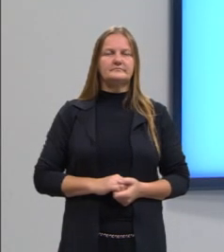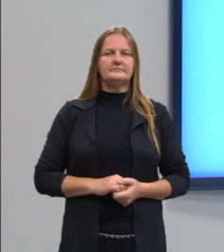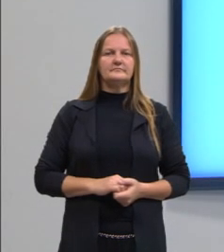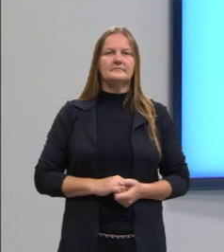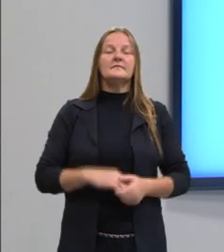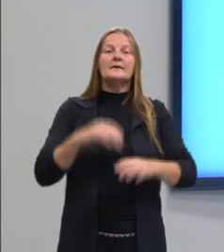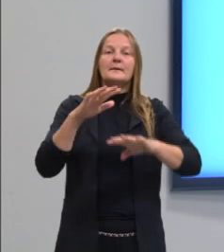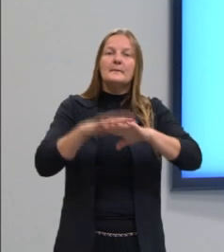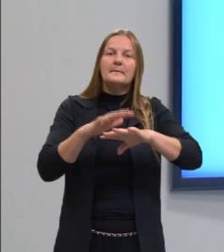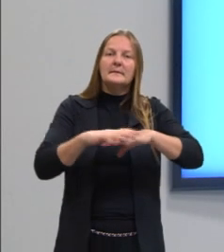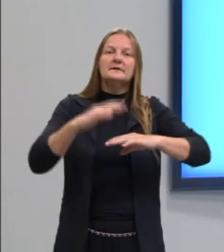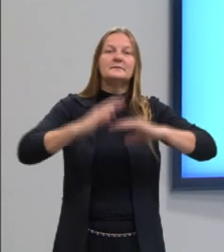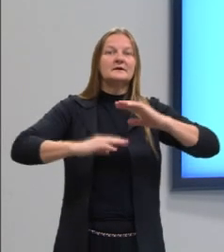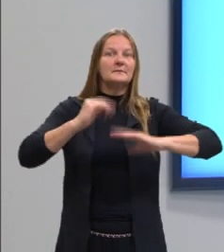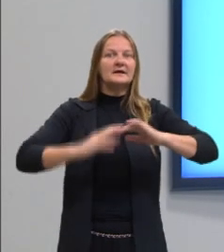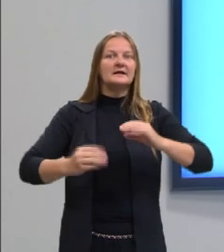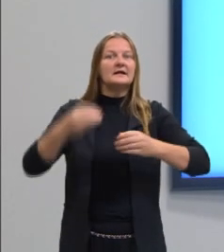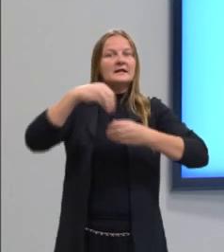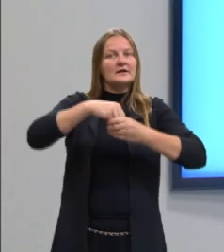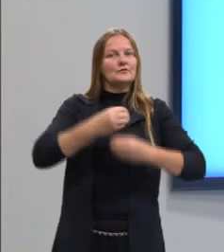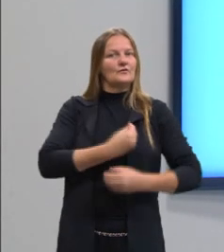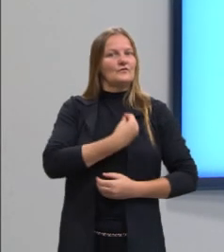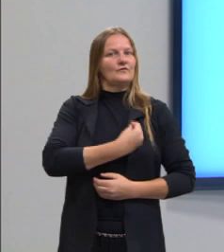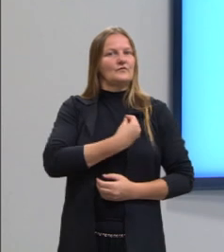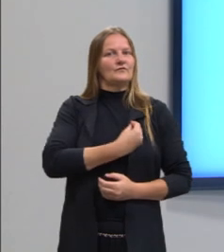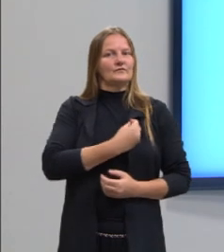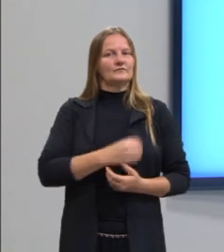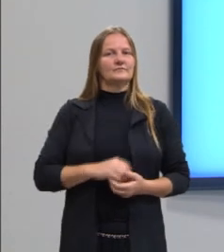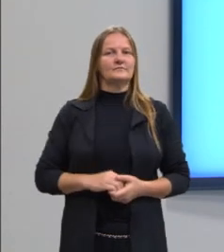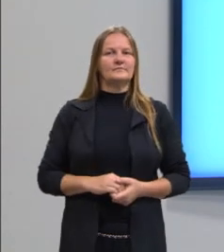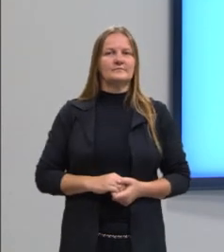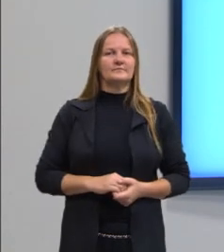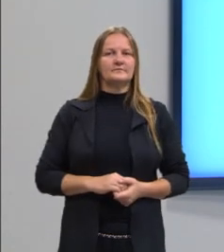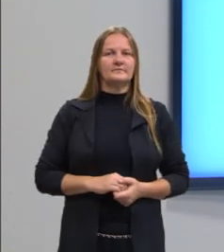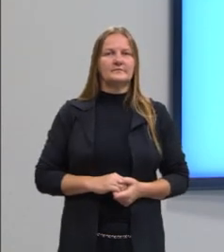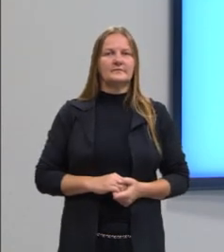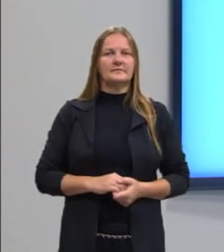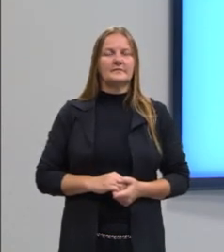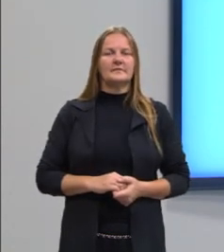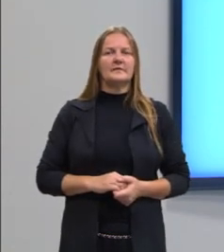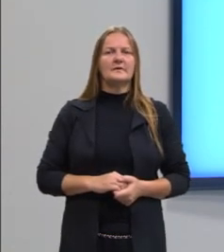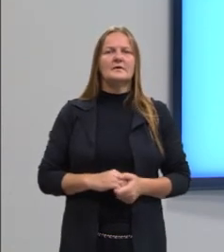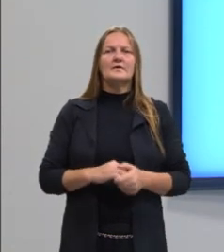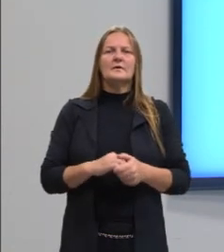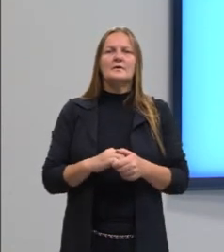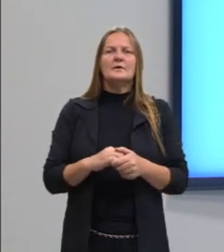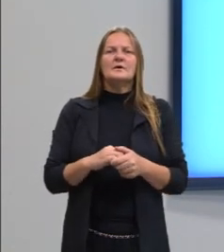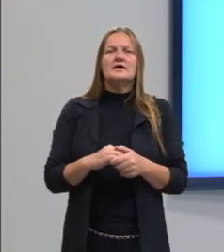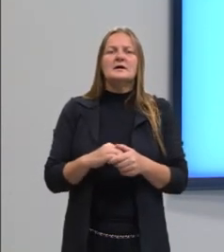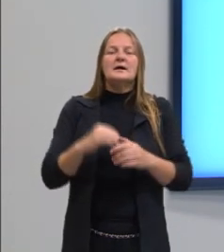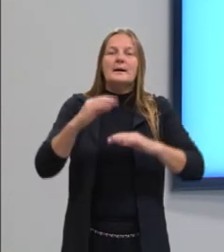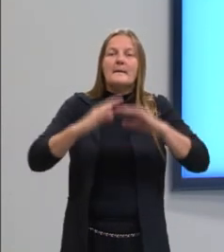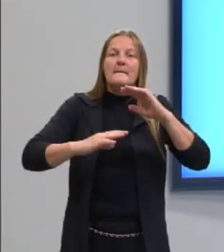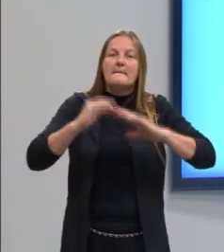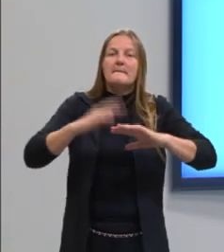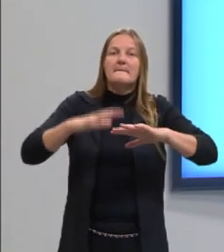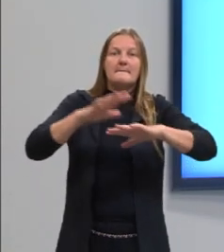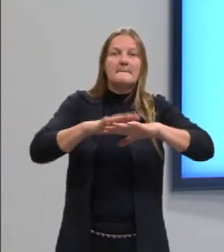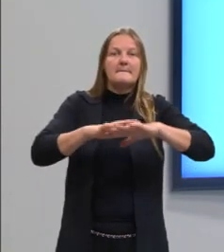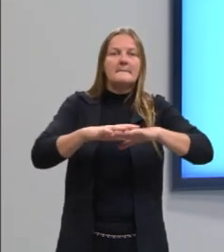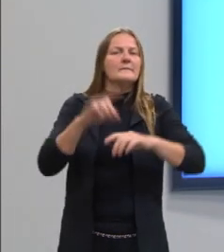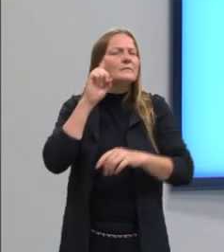a matemática aplicada no dia a dia. Bem, eu já havia falado, então, no slide anterior, sobre a matemática sendo aplicada no dia a dia.